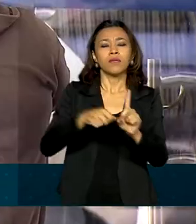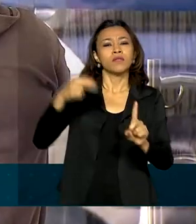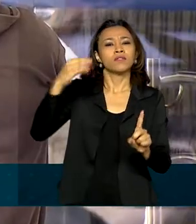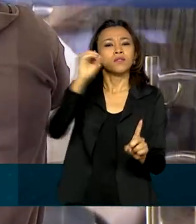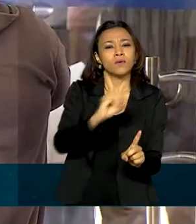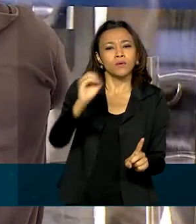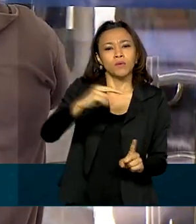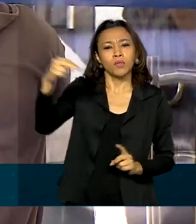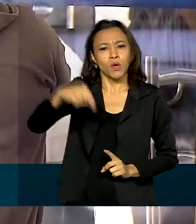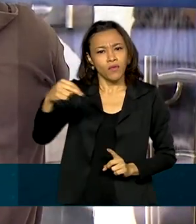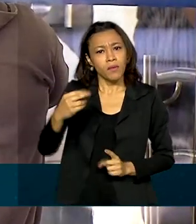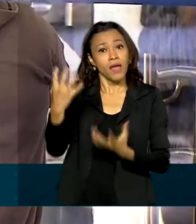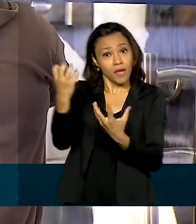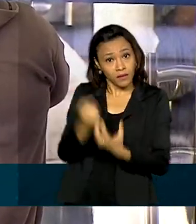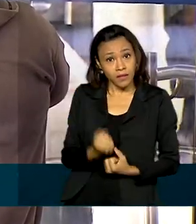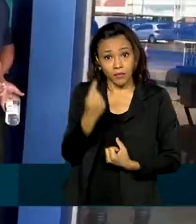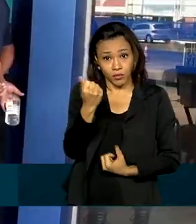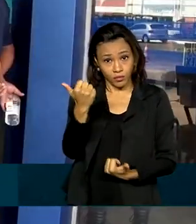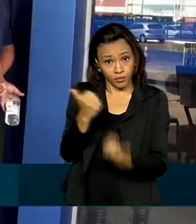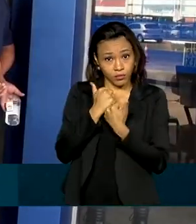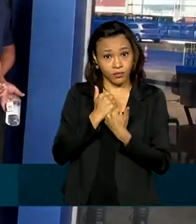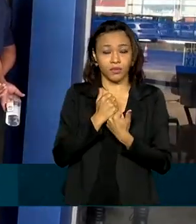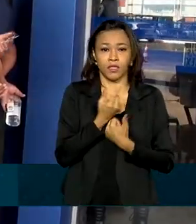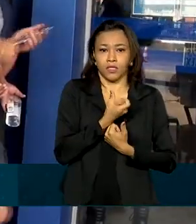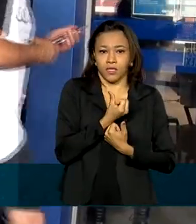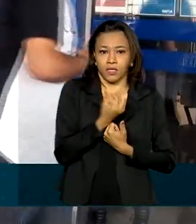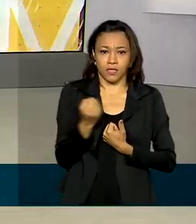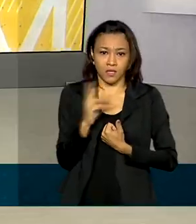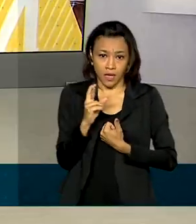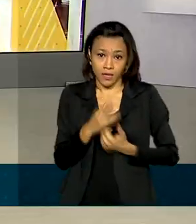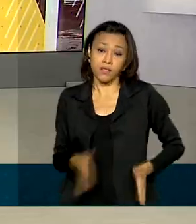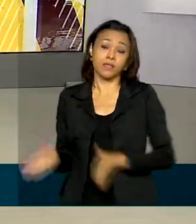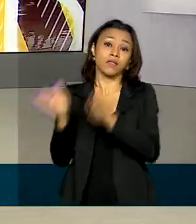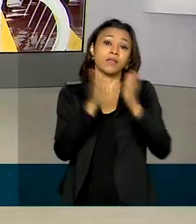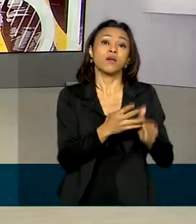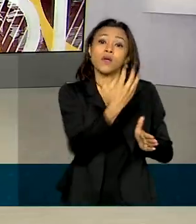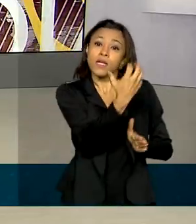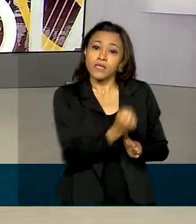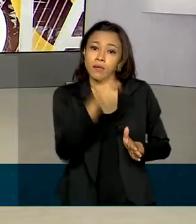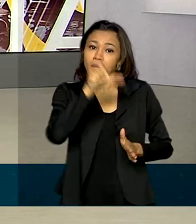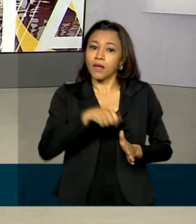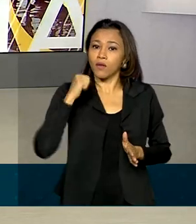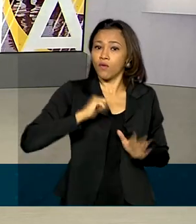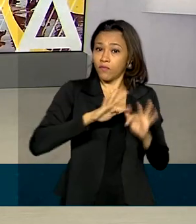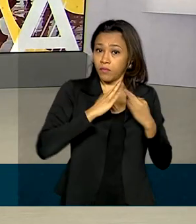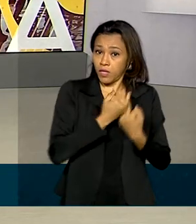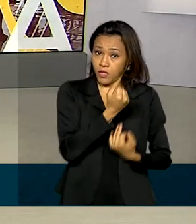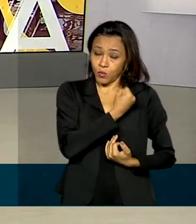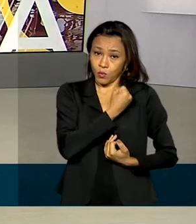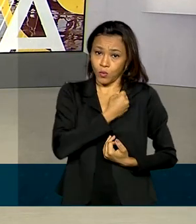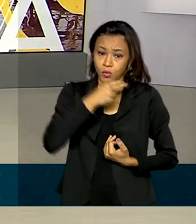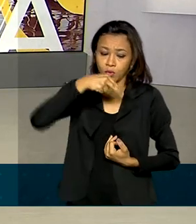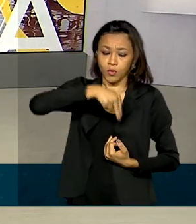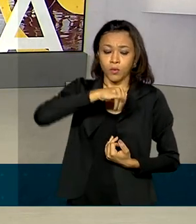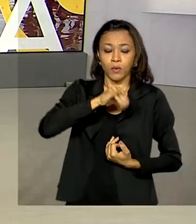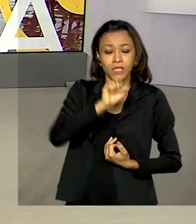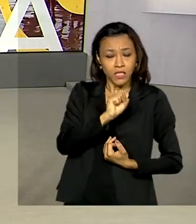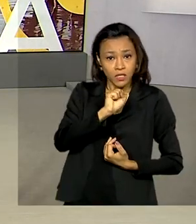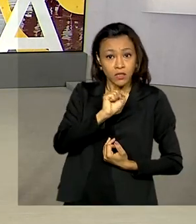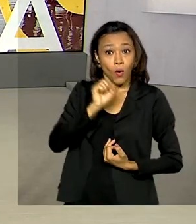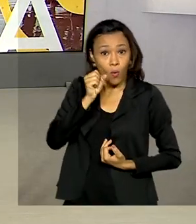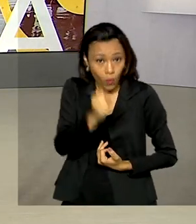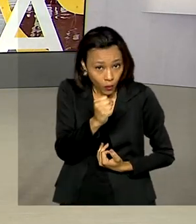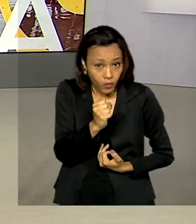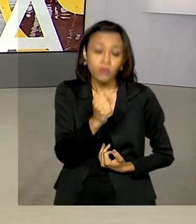recebem o auxílio de 600 reais. Já os beneficiários do Bolsa Família com NIS Final 8 recebem a primeira parcela do